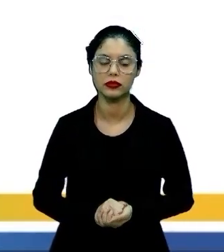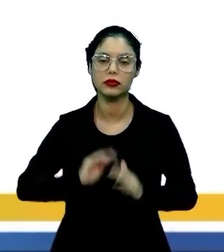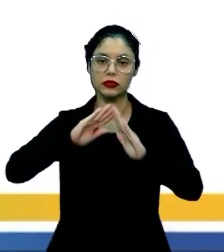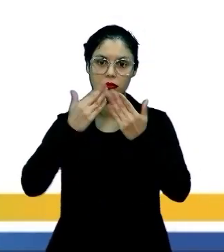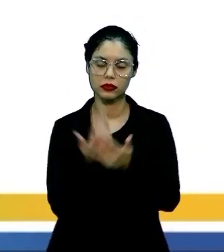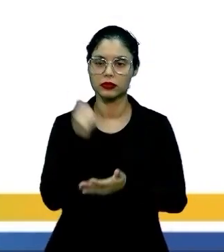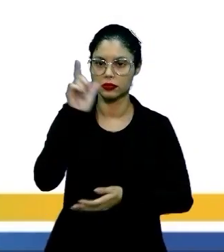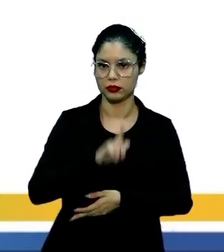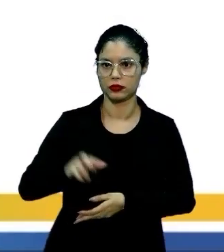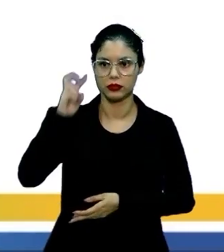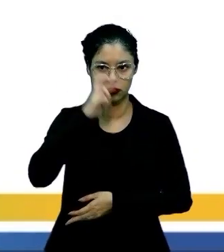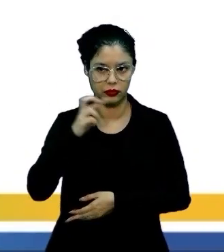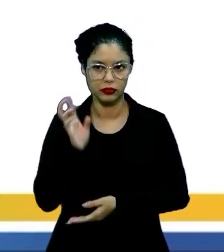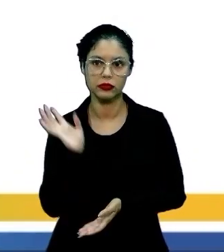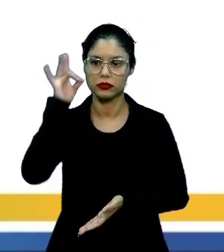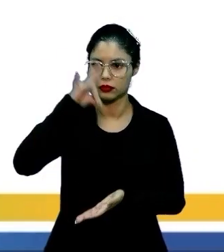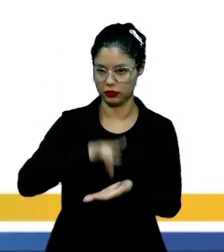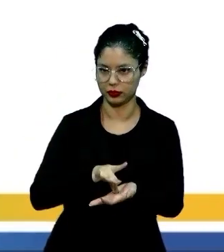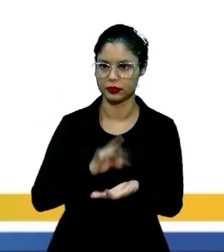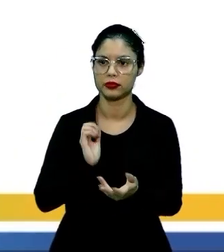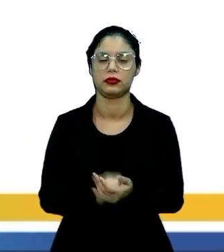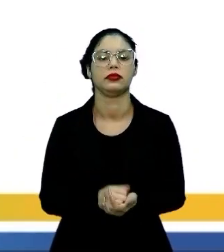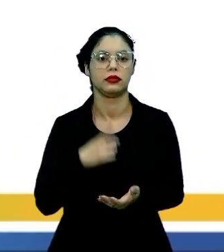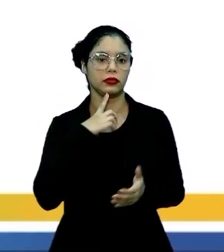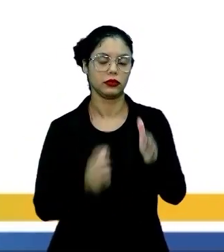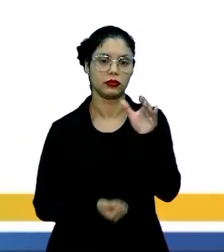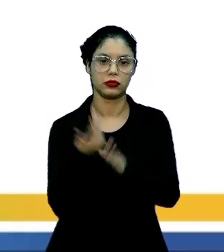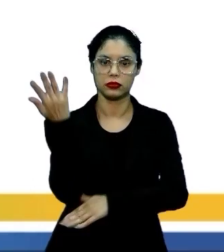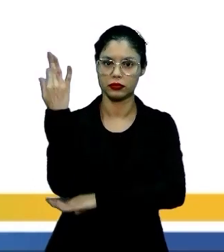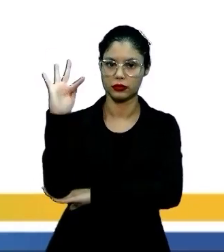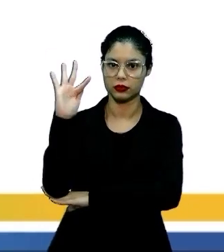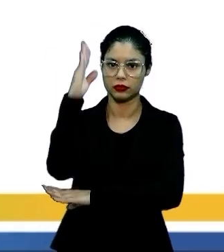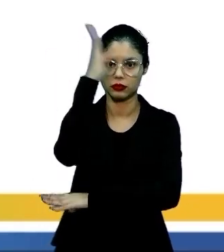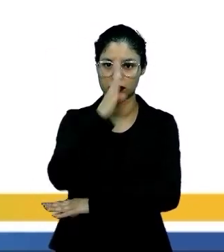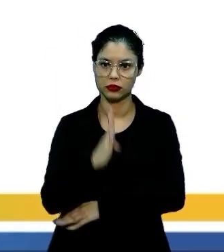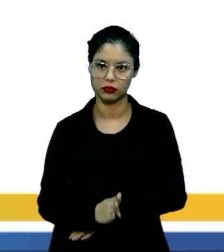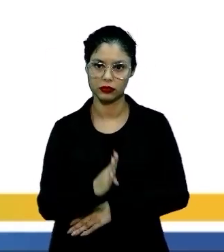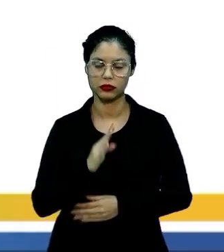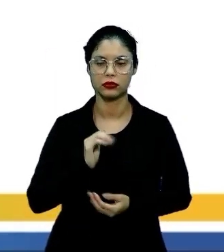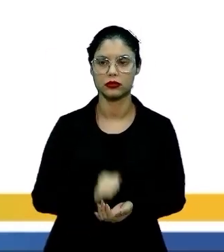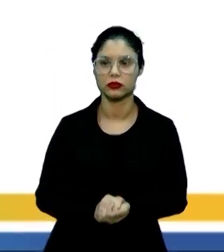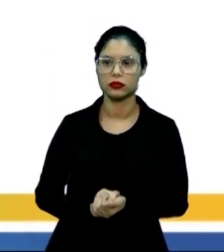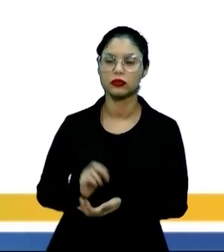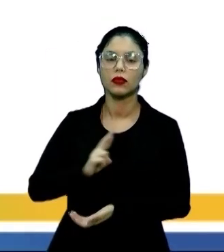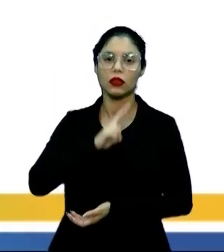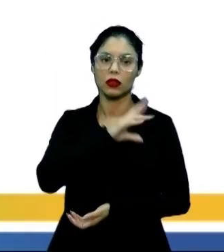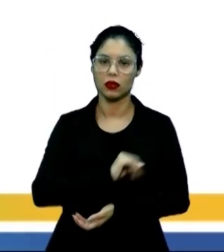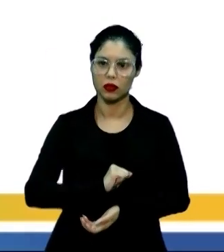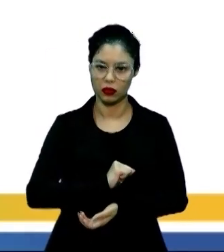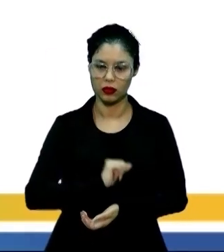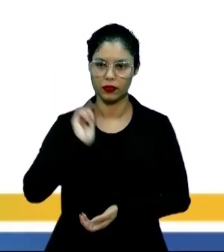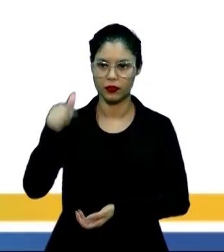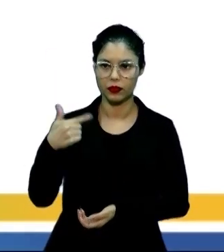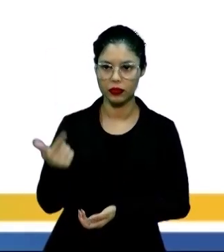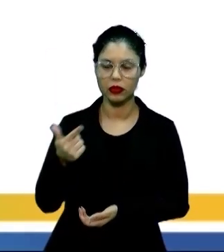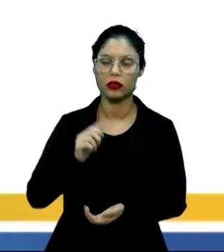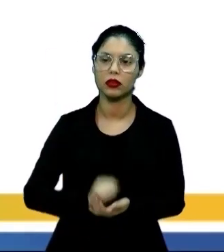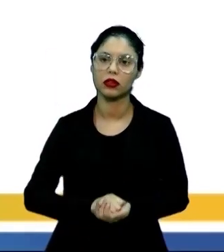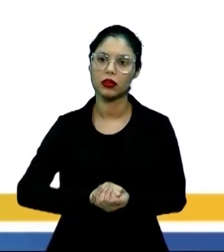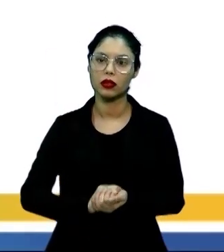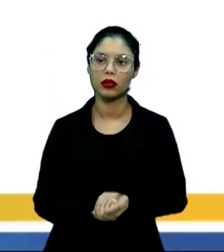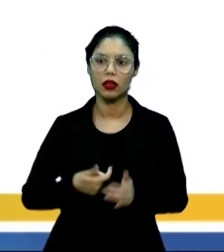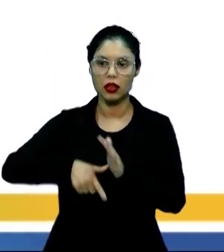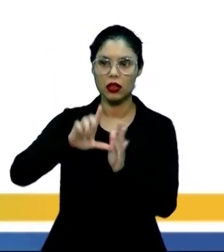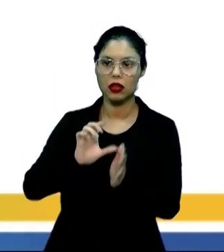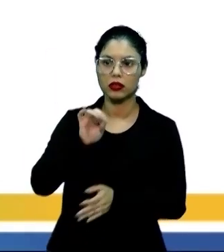É uma escola literária que analisa a realidade, tem origem na França e no Brasil, surge depois do romantismo